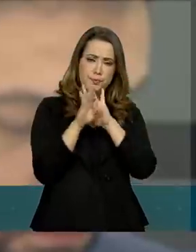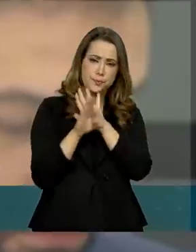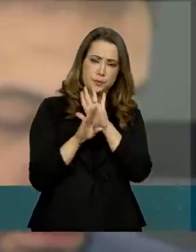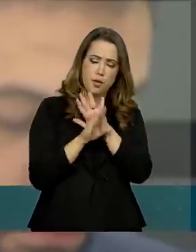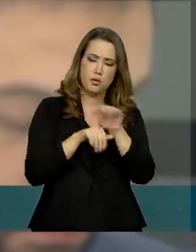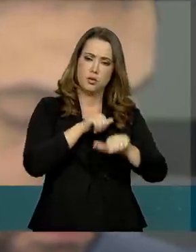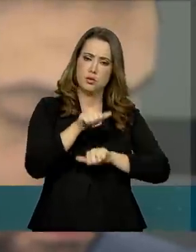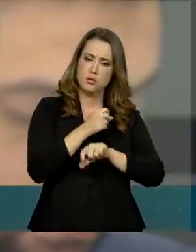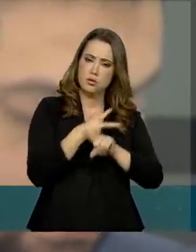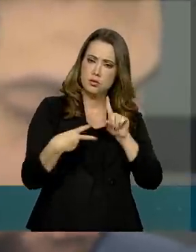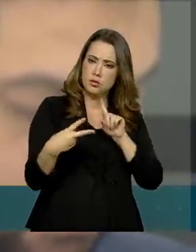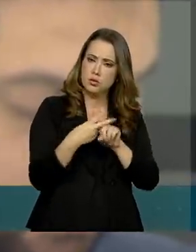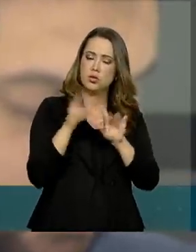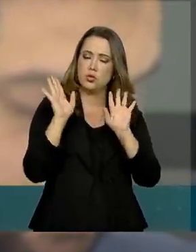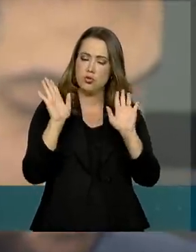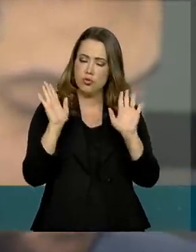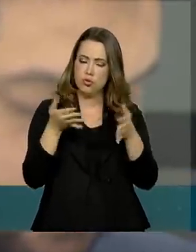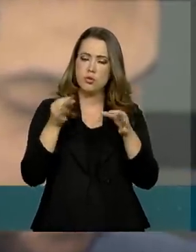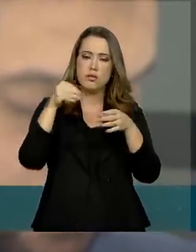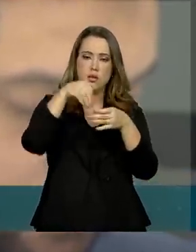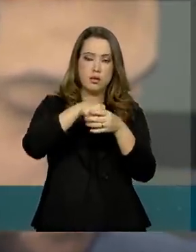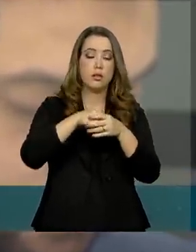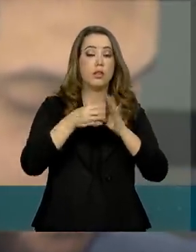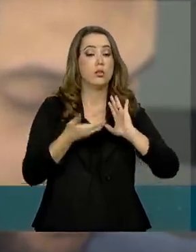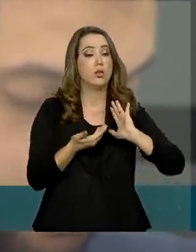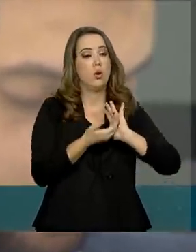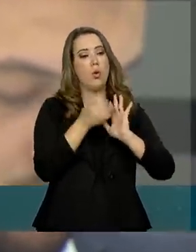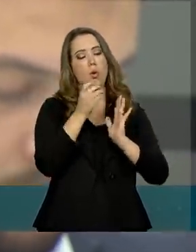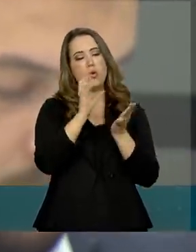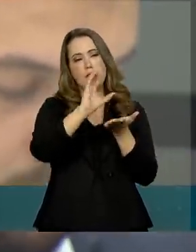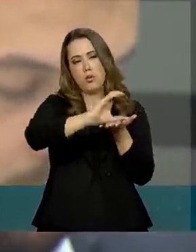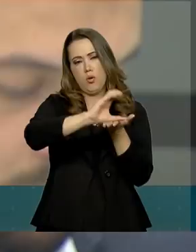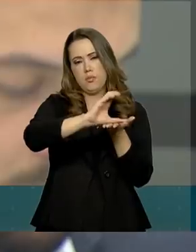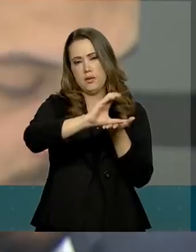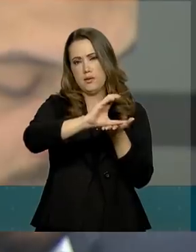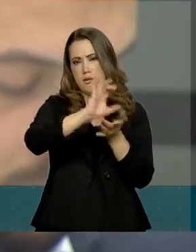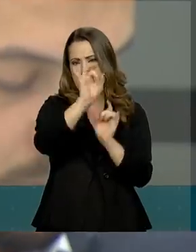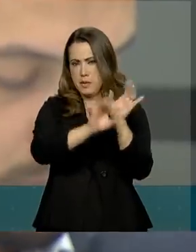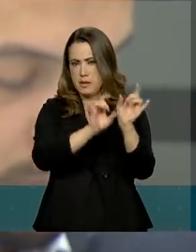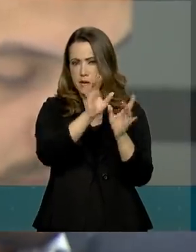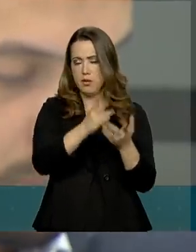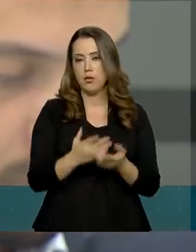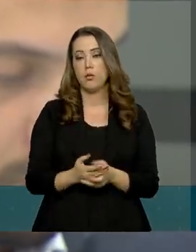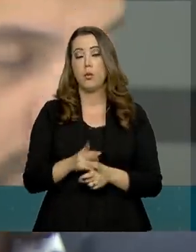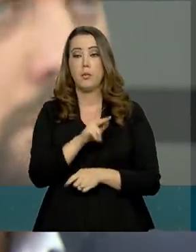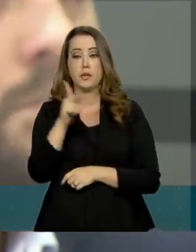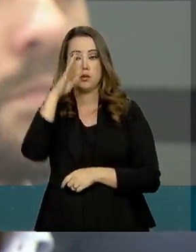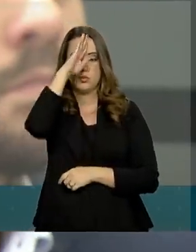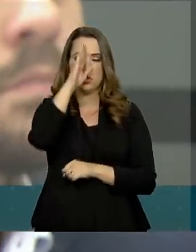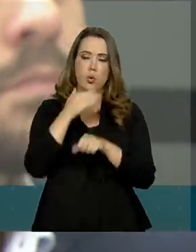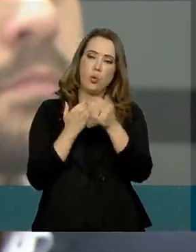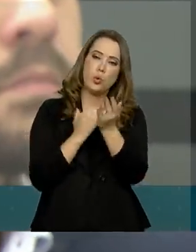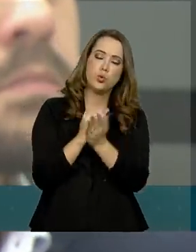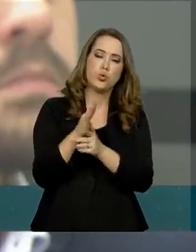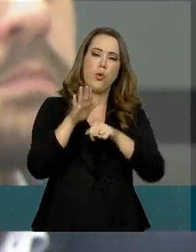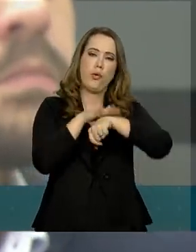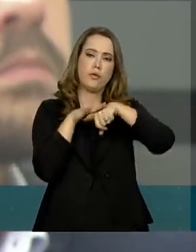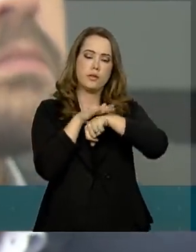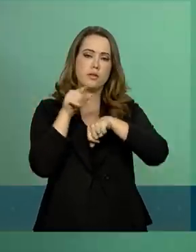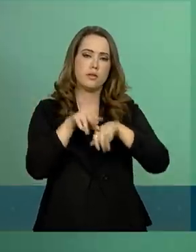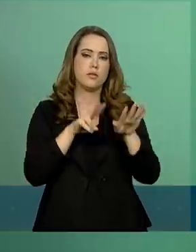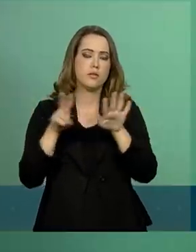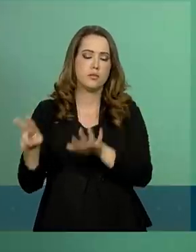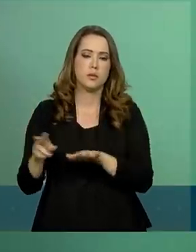da Previdência já está lá na Comissão Especial da Câmara, o presidente Bolsonaro vai manter aquela agenda de conversa com os parlamentares nesta semana?